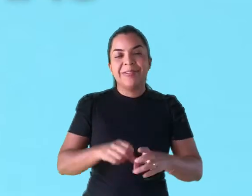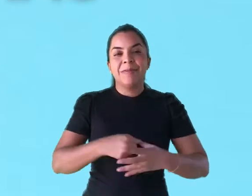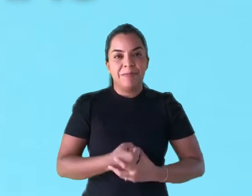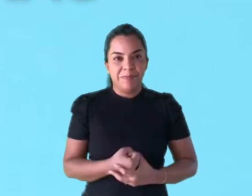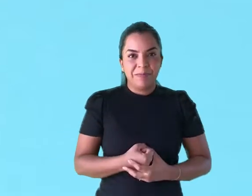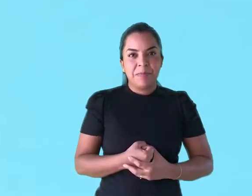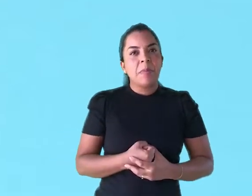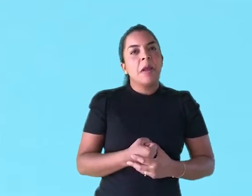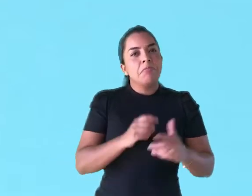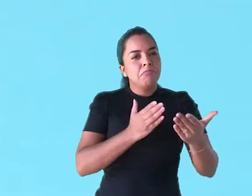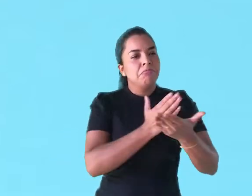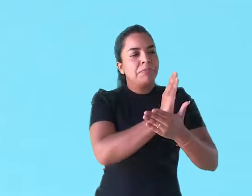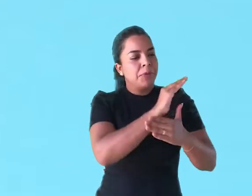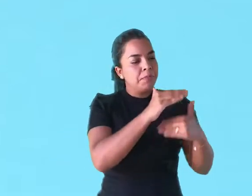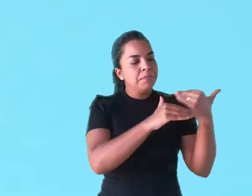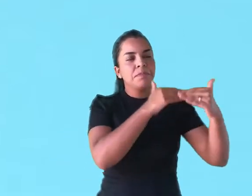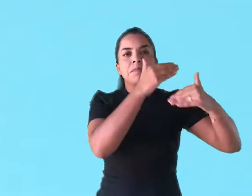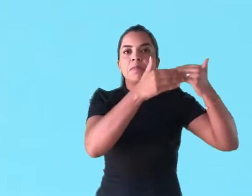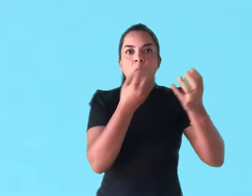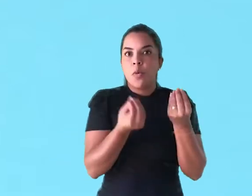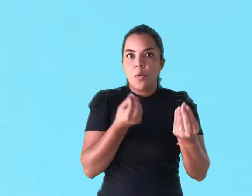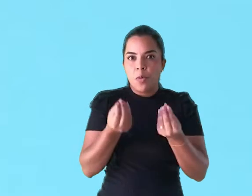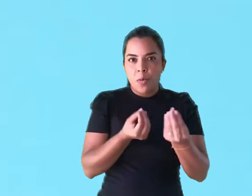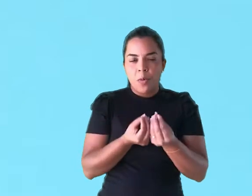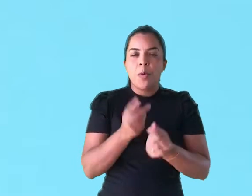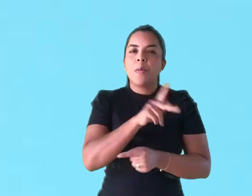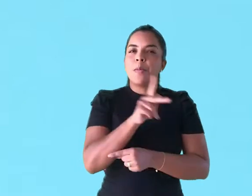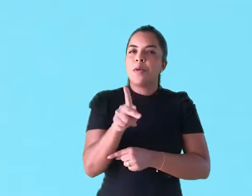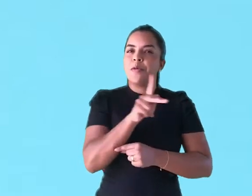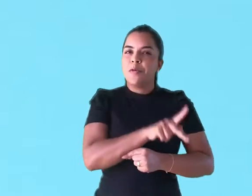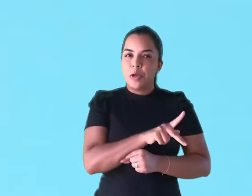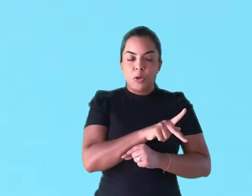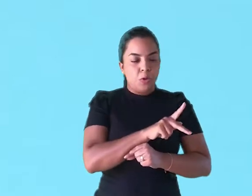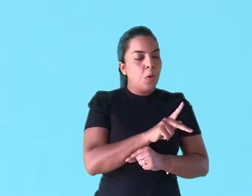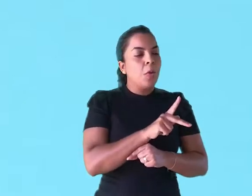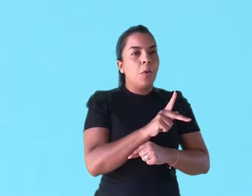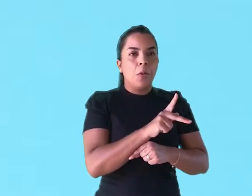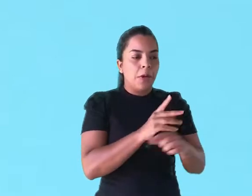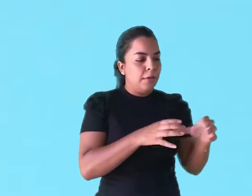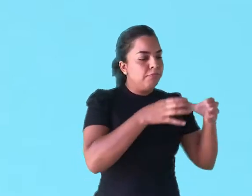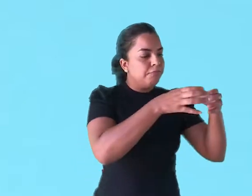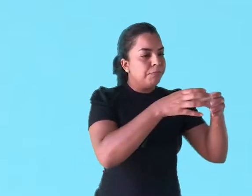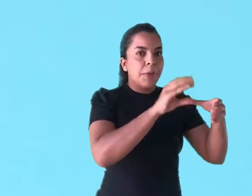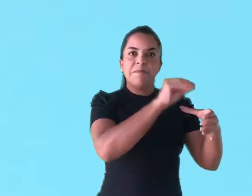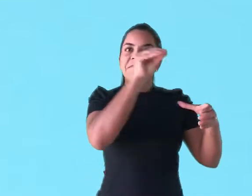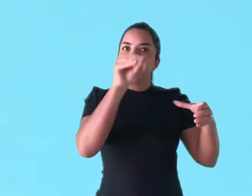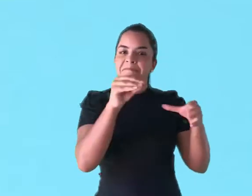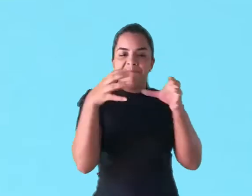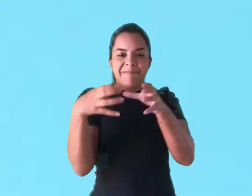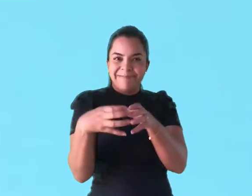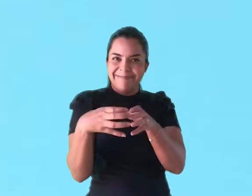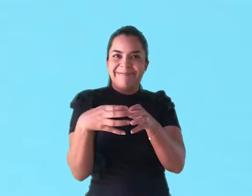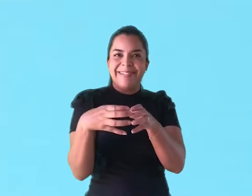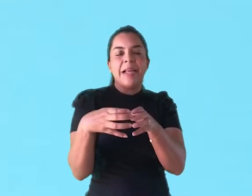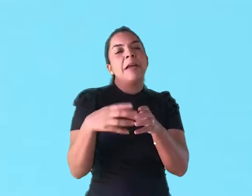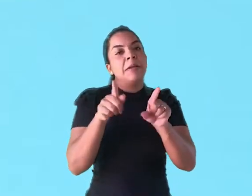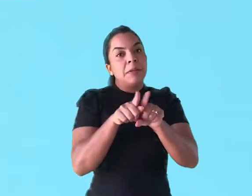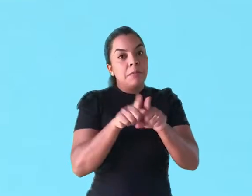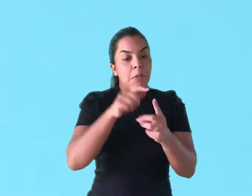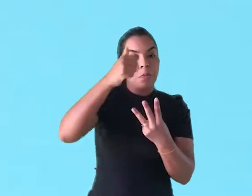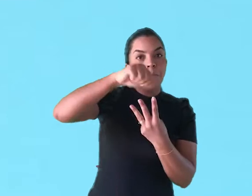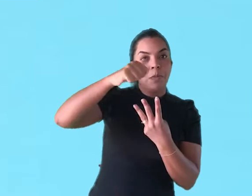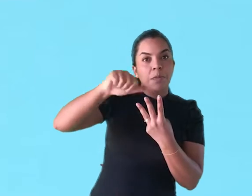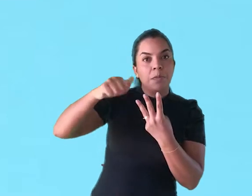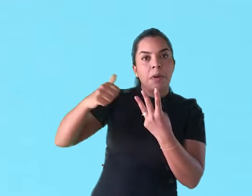estruturas. A promoção na carreira acontece quando o docente passa de uma classe para outra. E, após o estágio